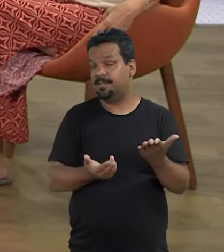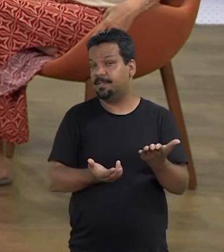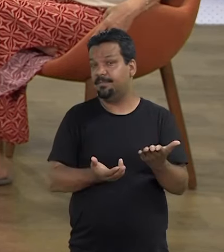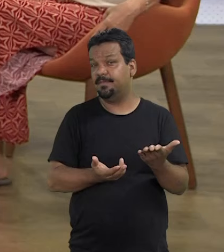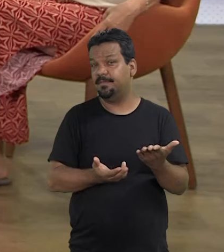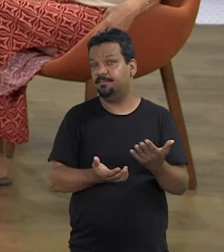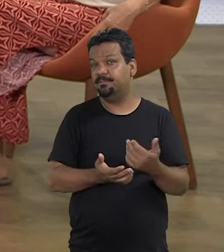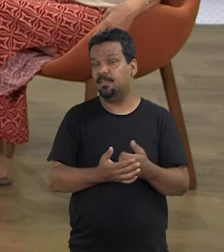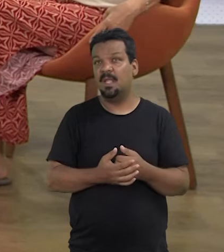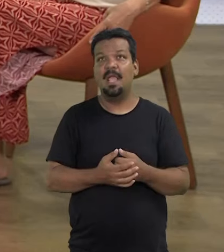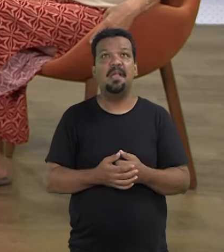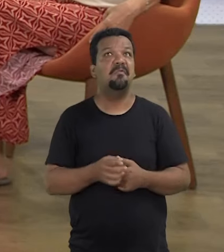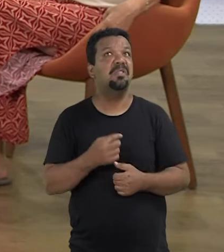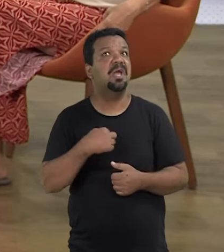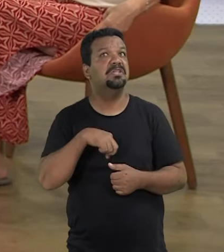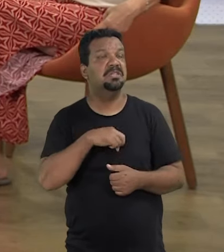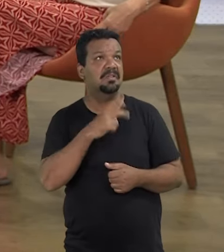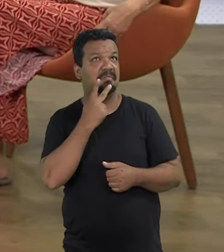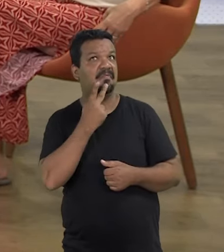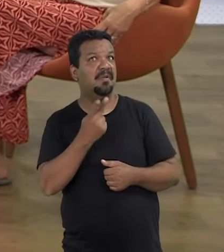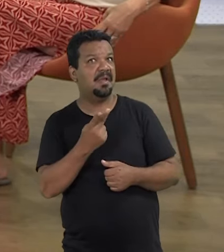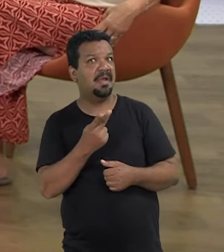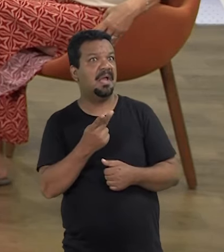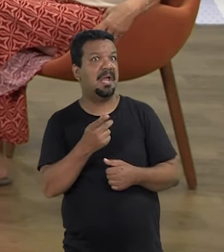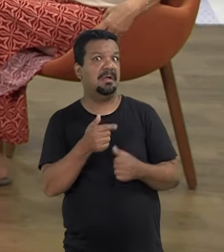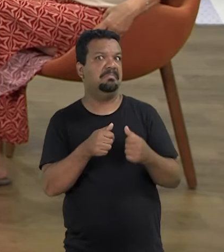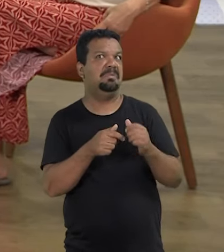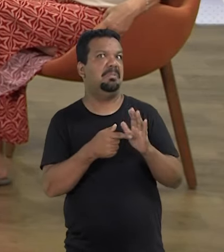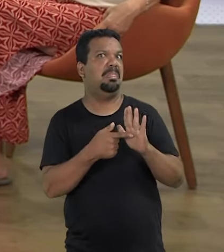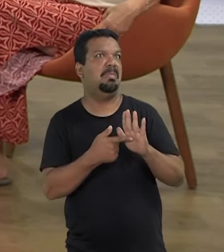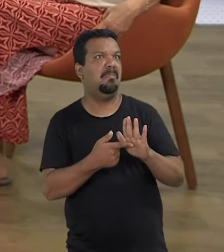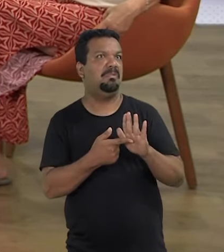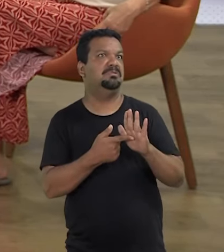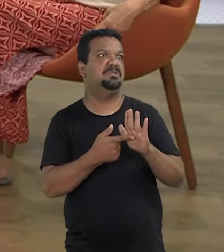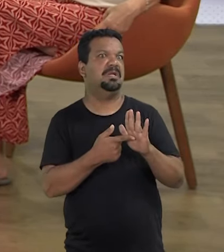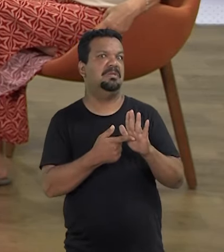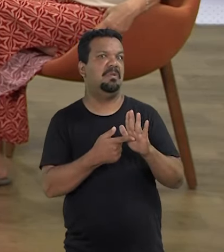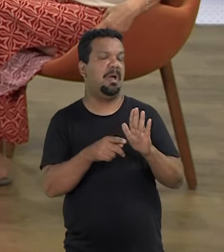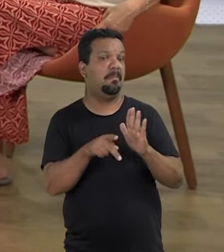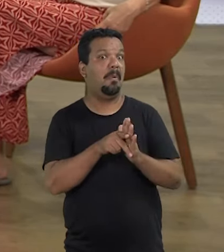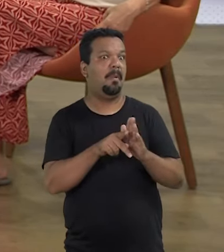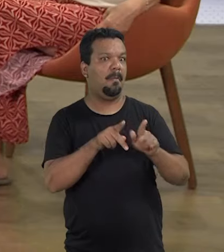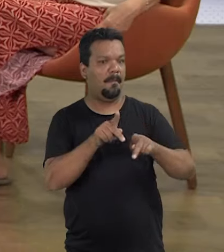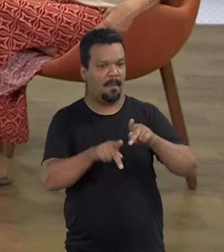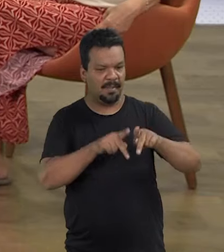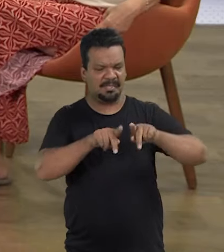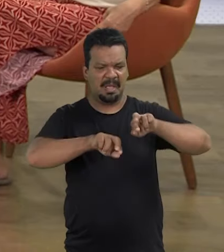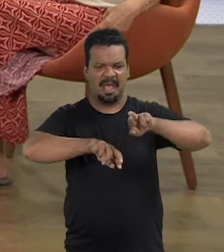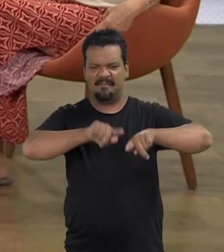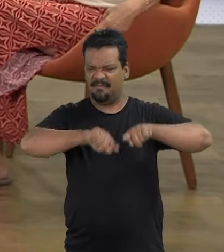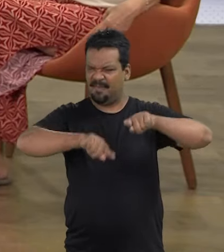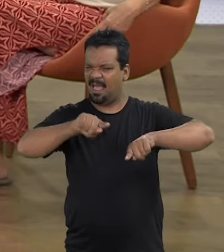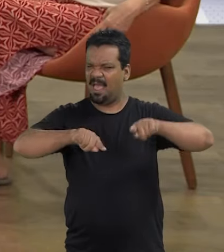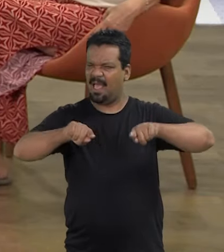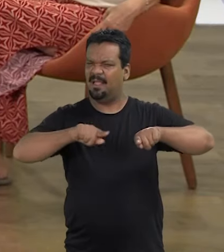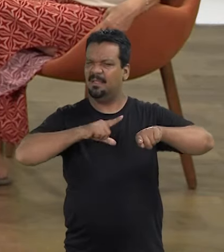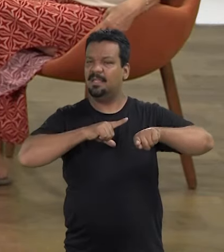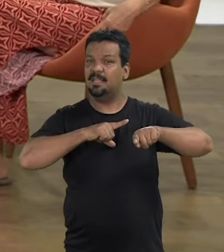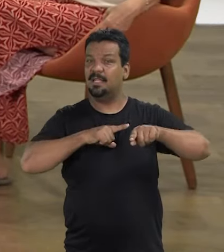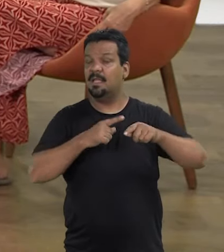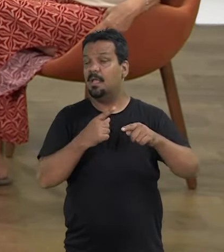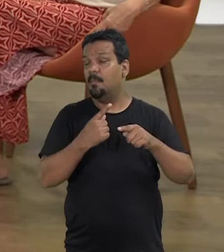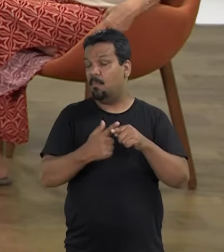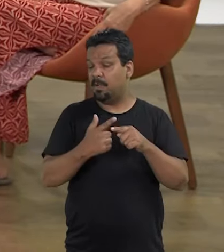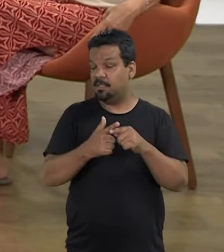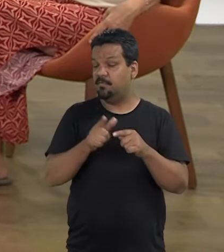representativa. Ela não está representando. E quando a gente estiver assim, ela não está representando a população, a diversidade